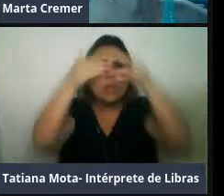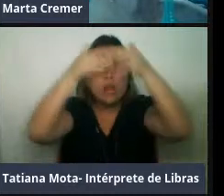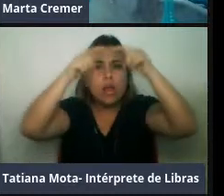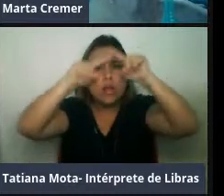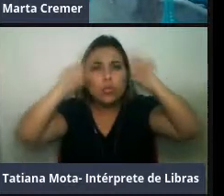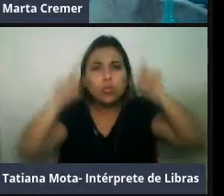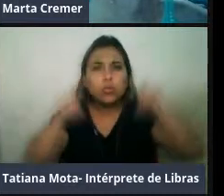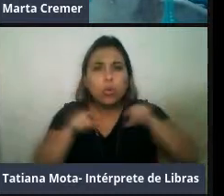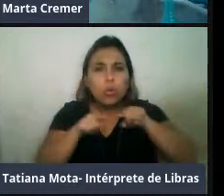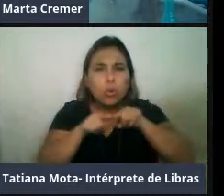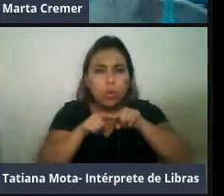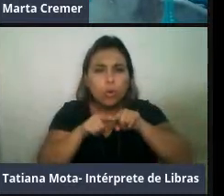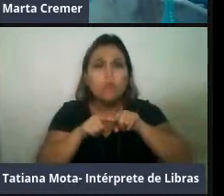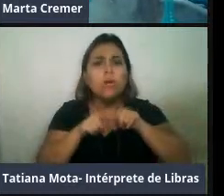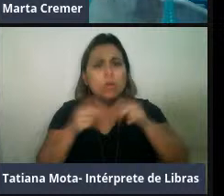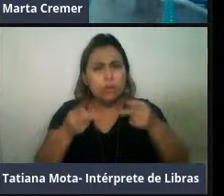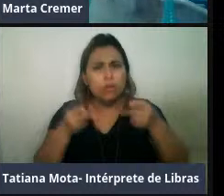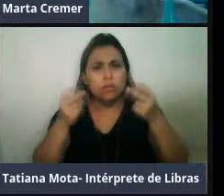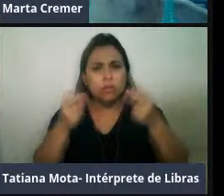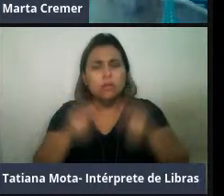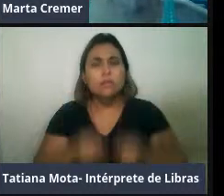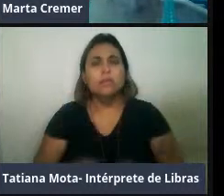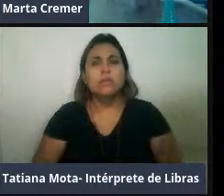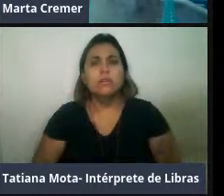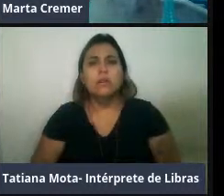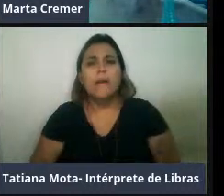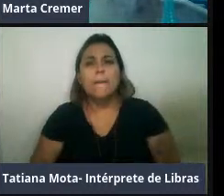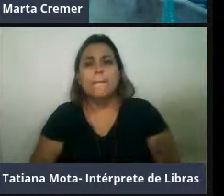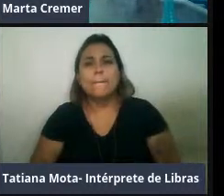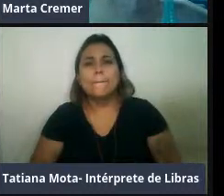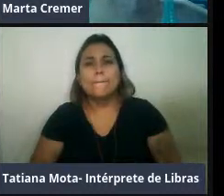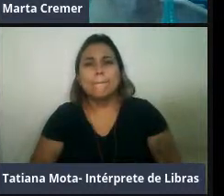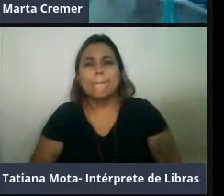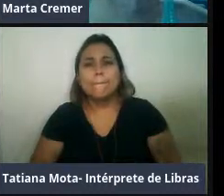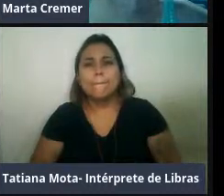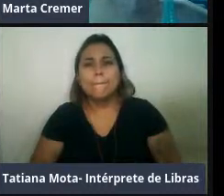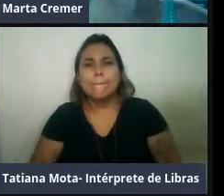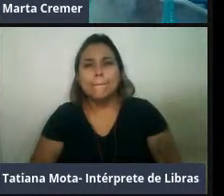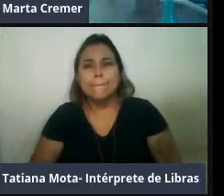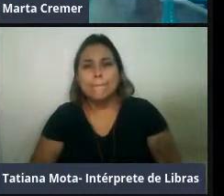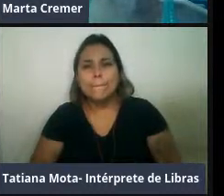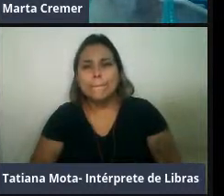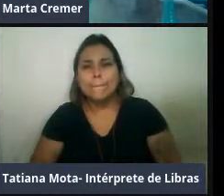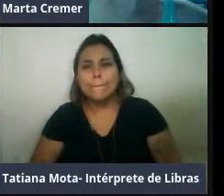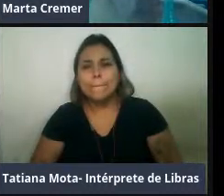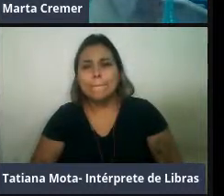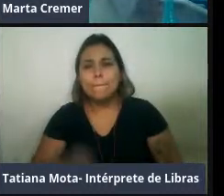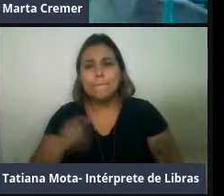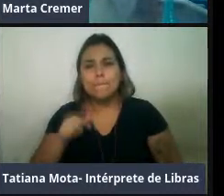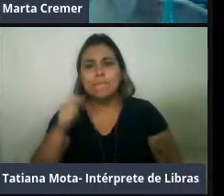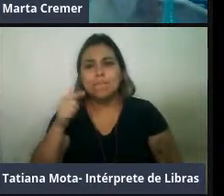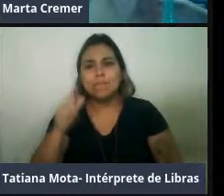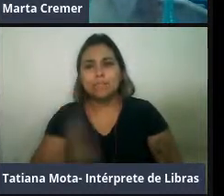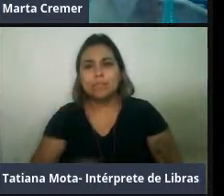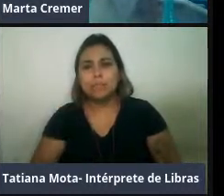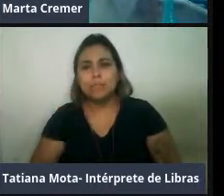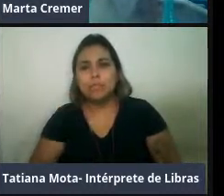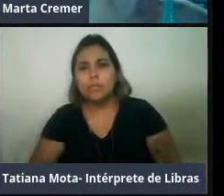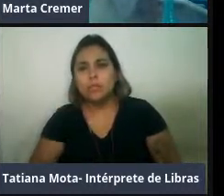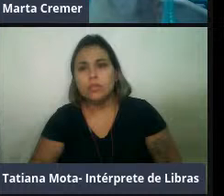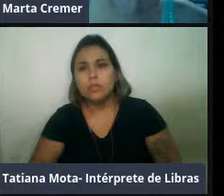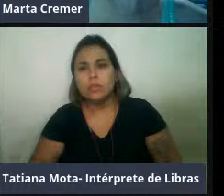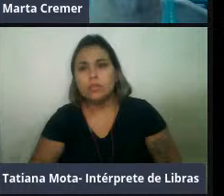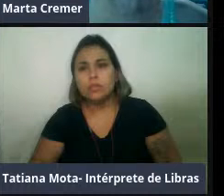peculiar, né, então essa aqui é o Focenoides dali, aqui é a Focena sinus, que é aquela que eu falei no início, a vaquita, né, que é a próxima,